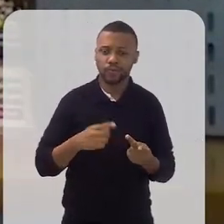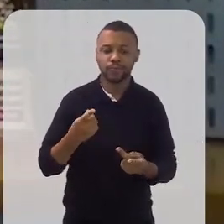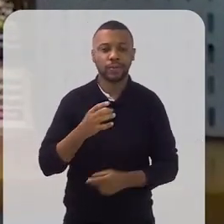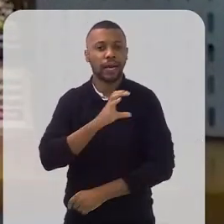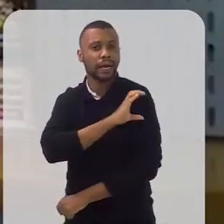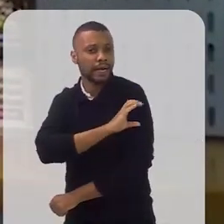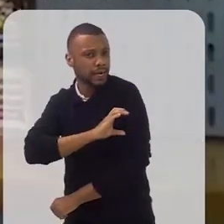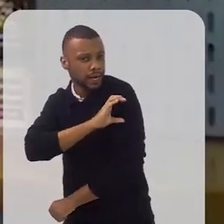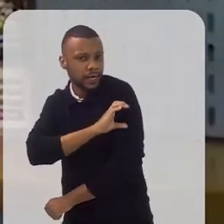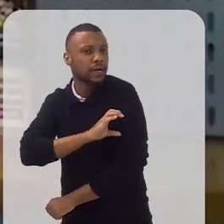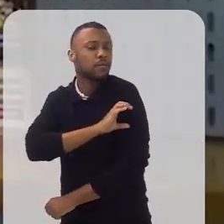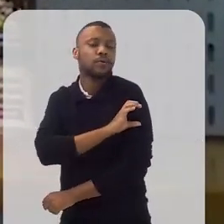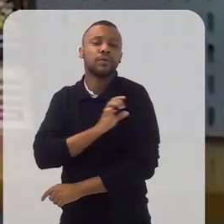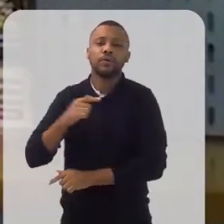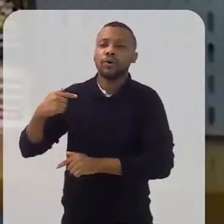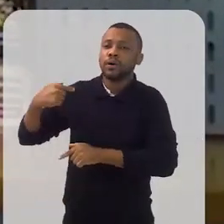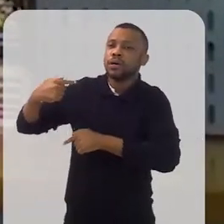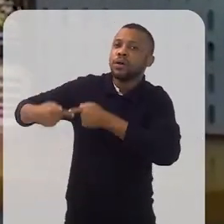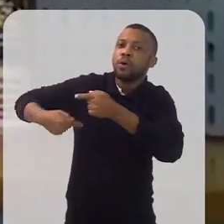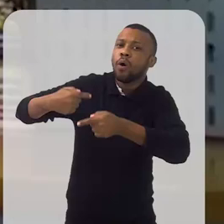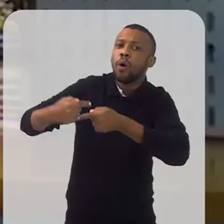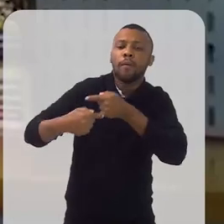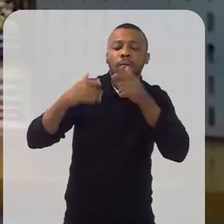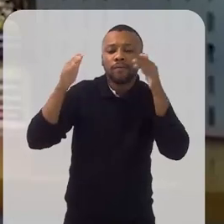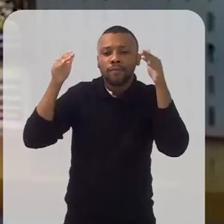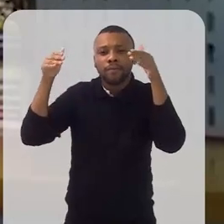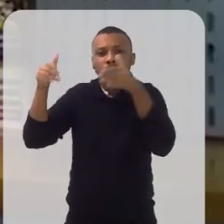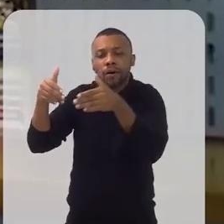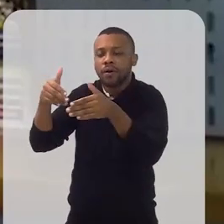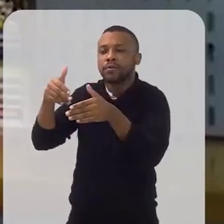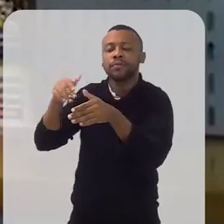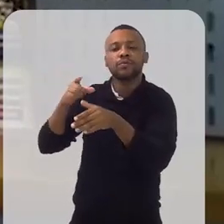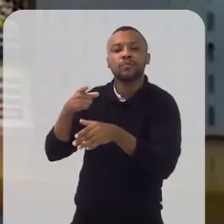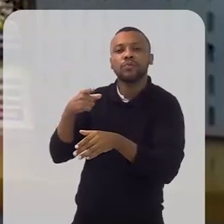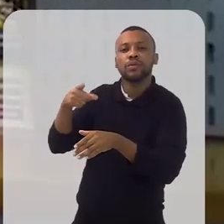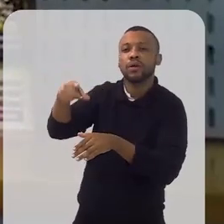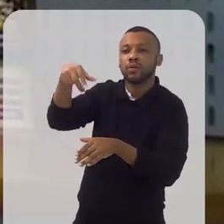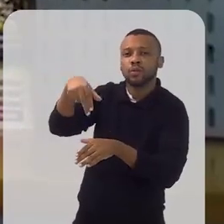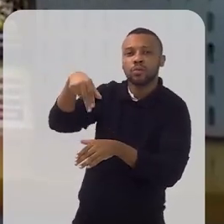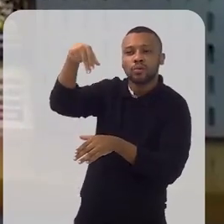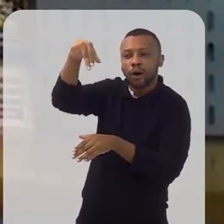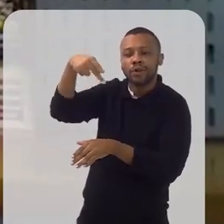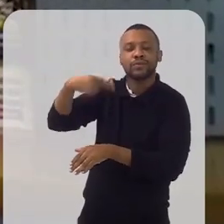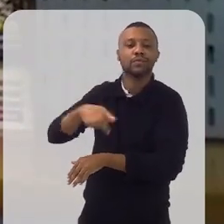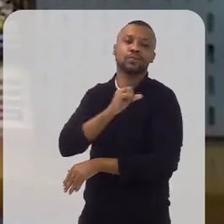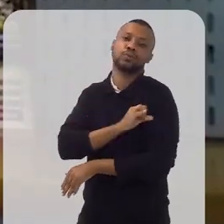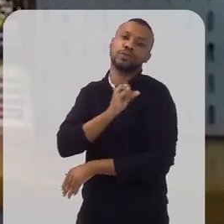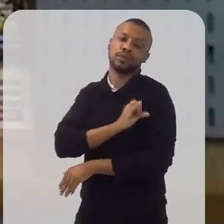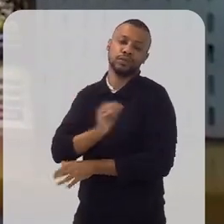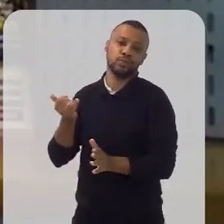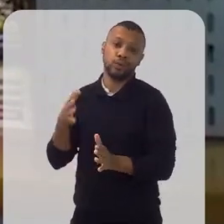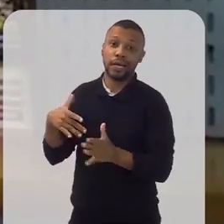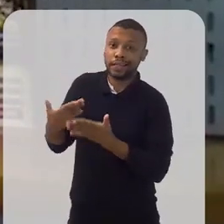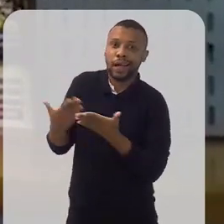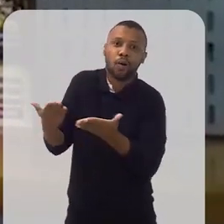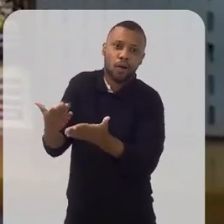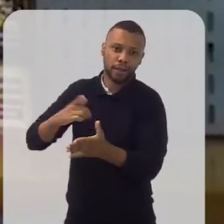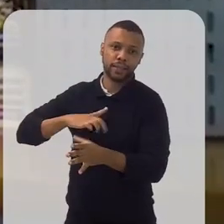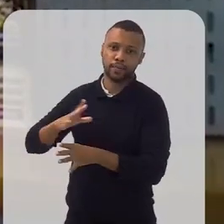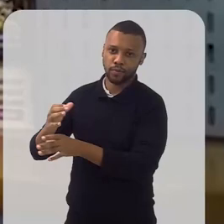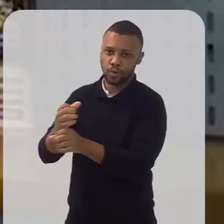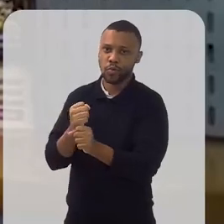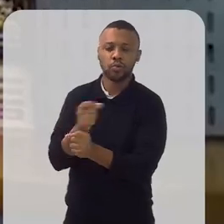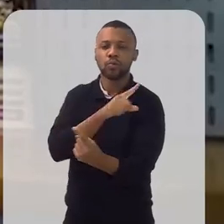Campo de Goitagazes e os quilombos praticamente todo o norte fluminense. A gente está atuando com esses quilombos até agora.